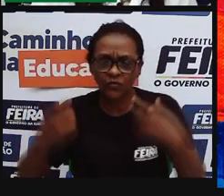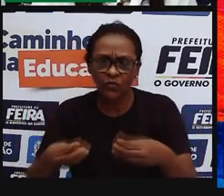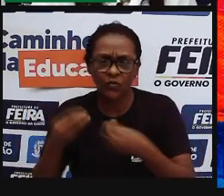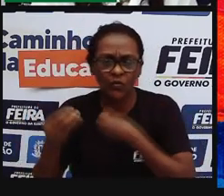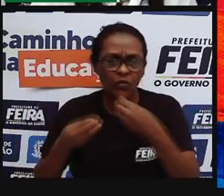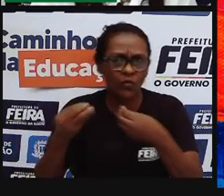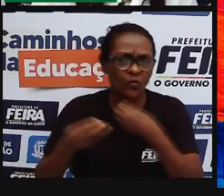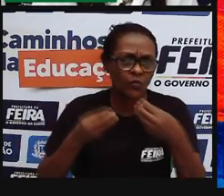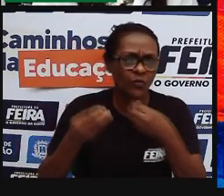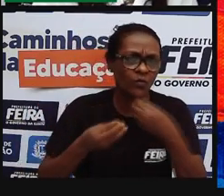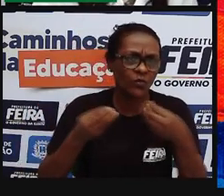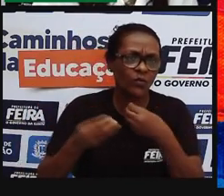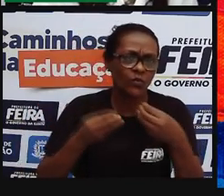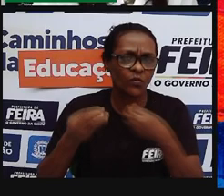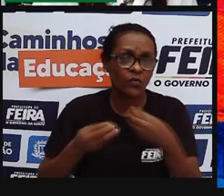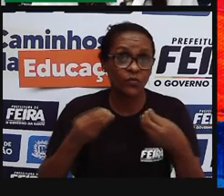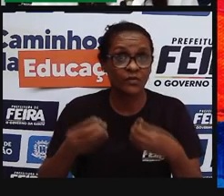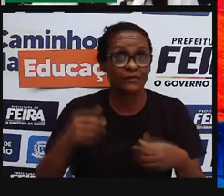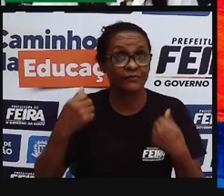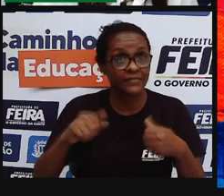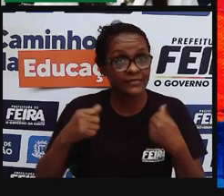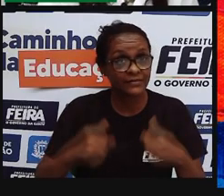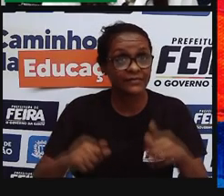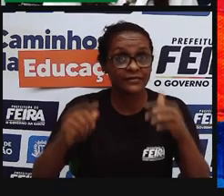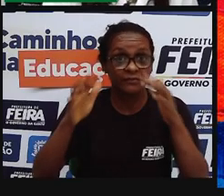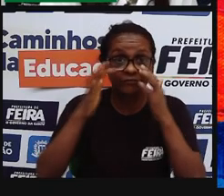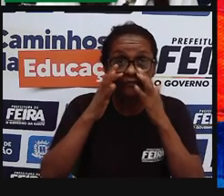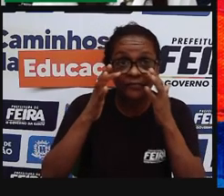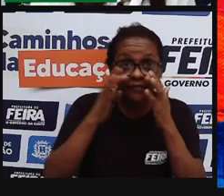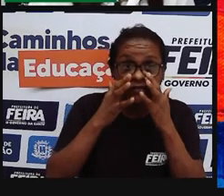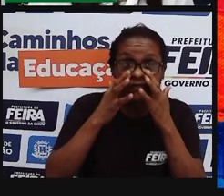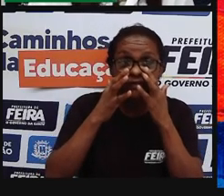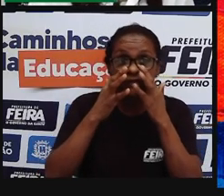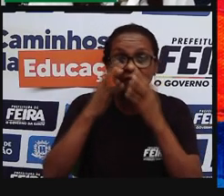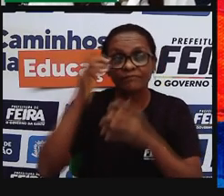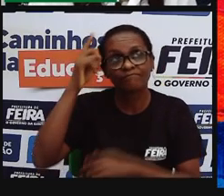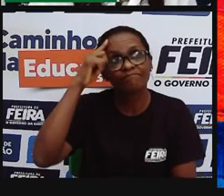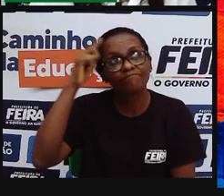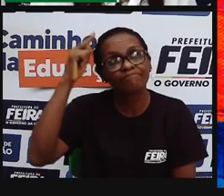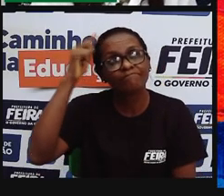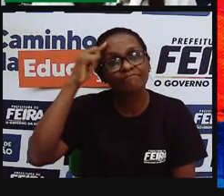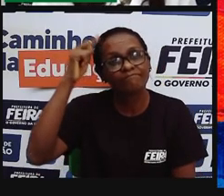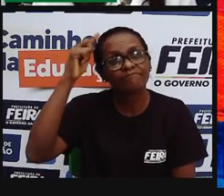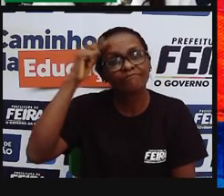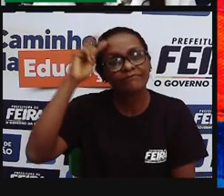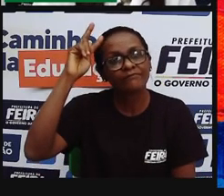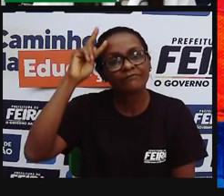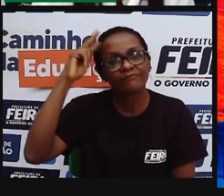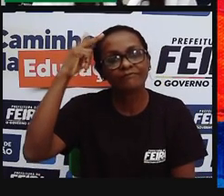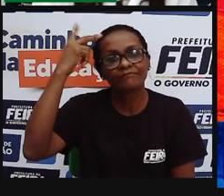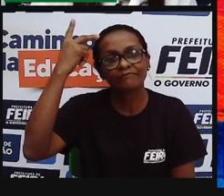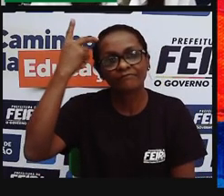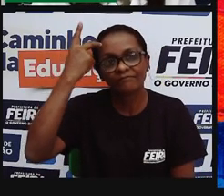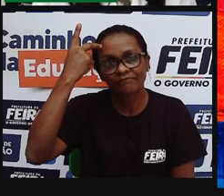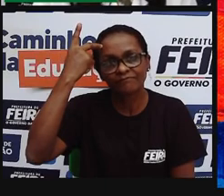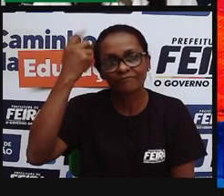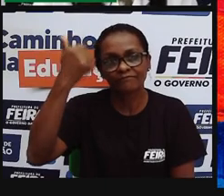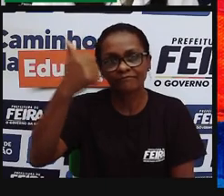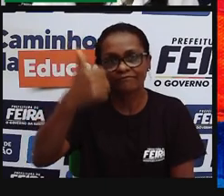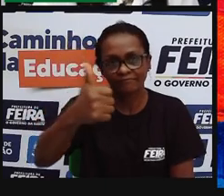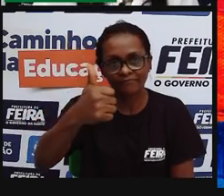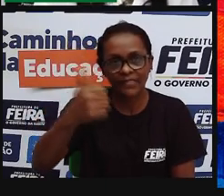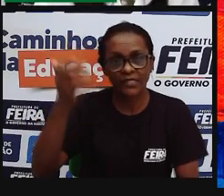a gente está indo além, né, está indo para além do que, simplesmente, a gente precisa cuidar da